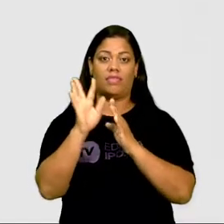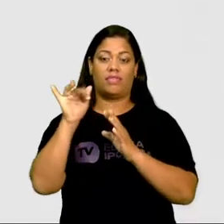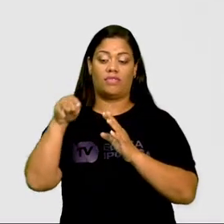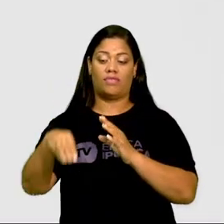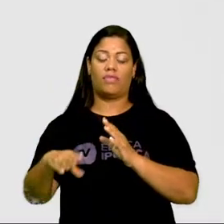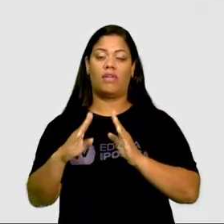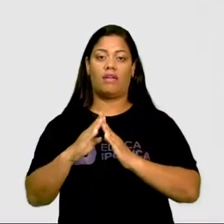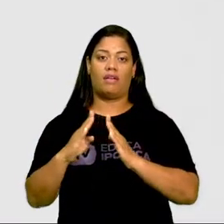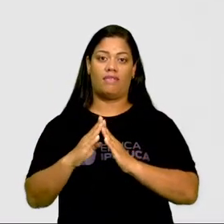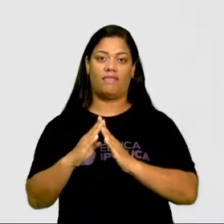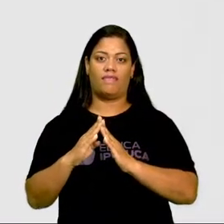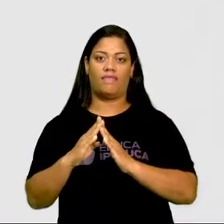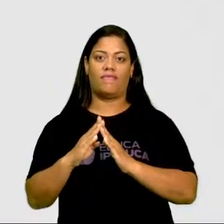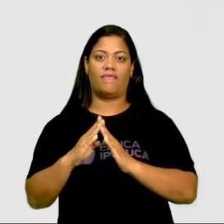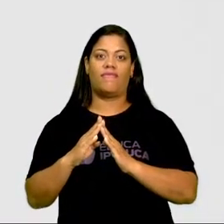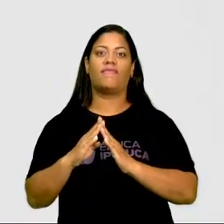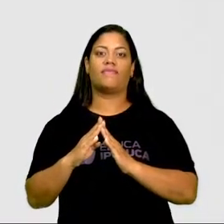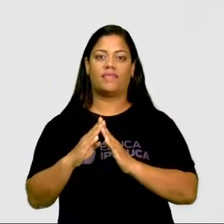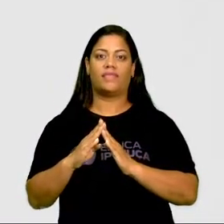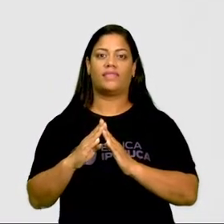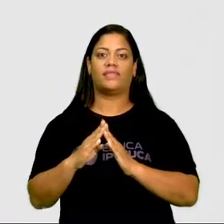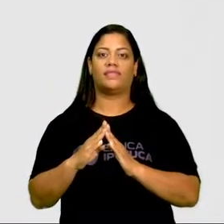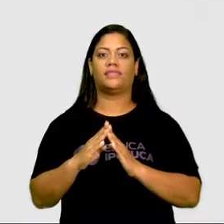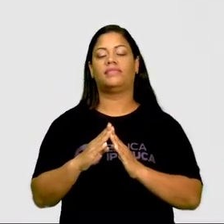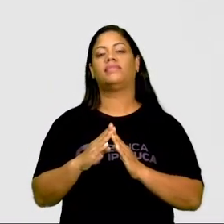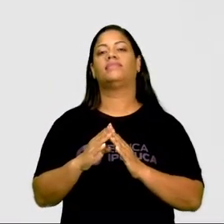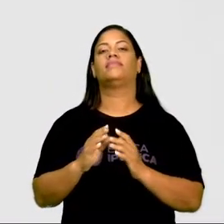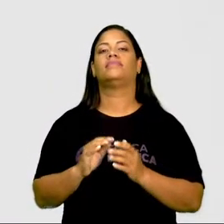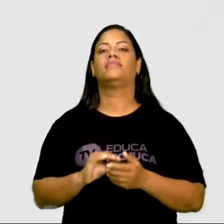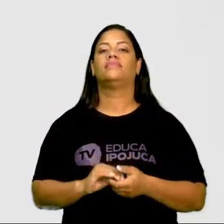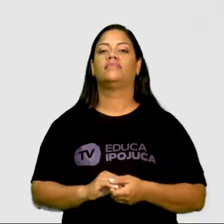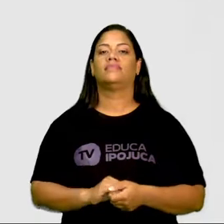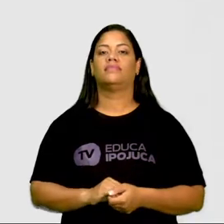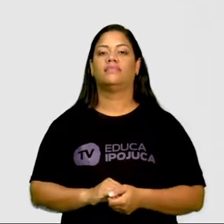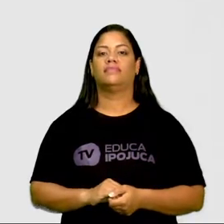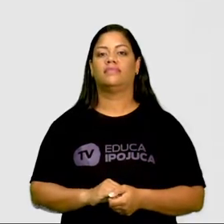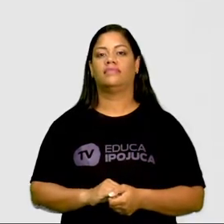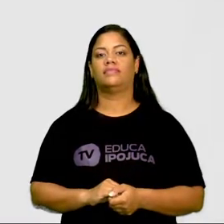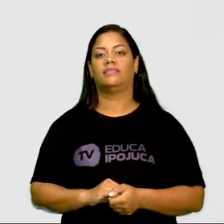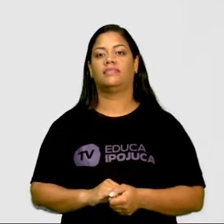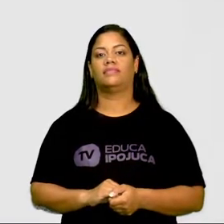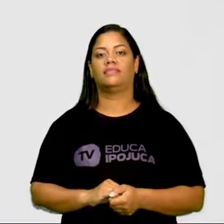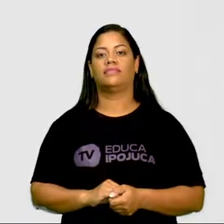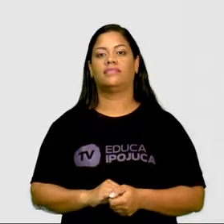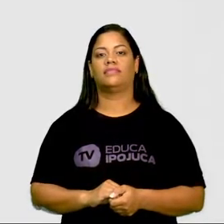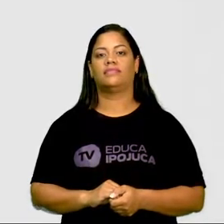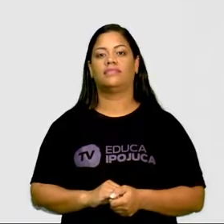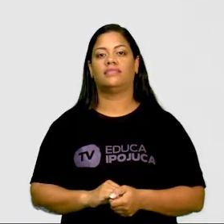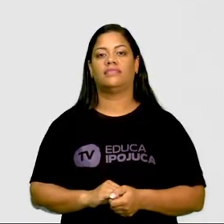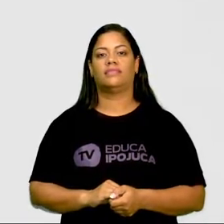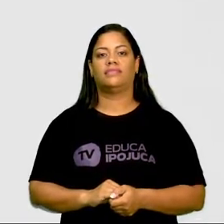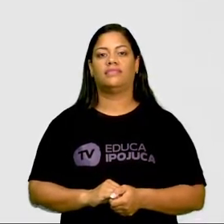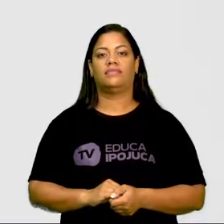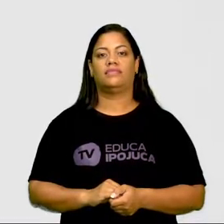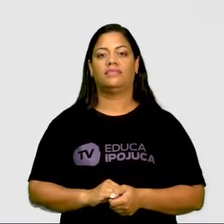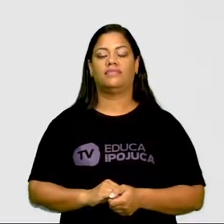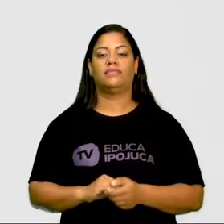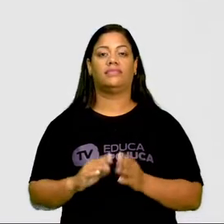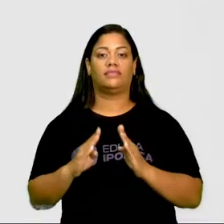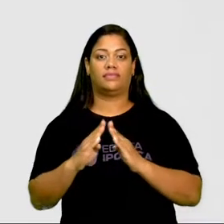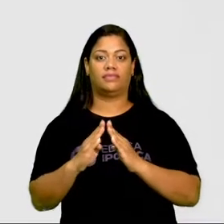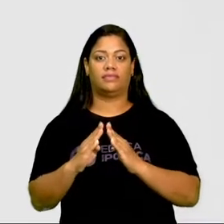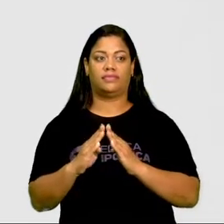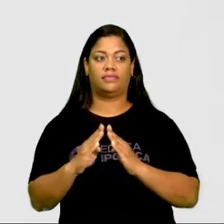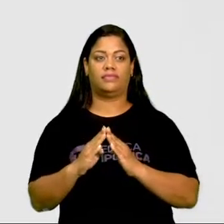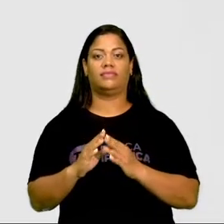esquerdo, né? Vocês olhando de frente, né? Para a gente, está aqui,